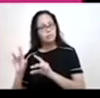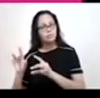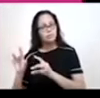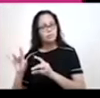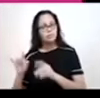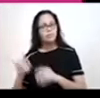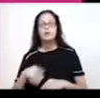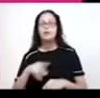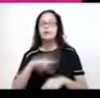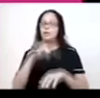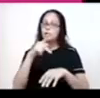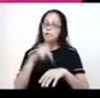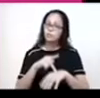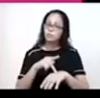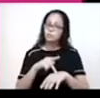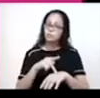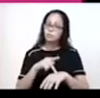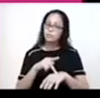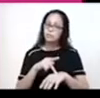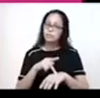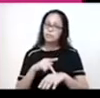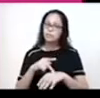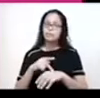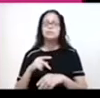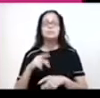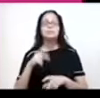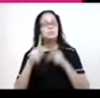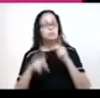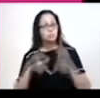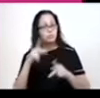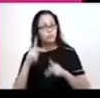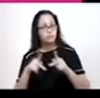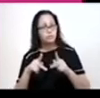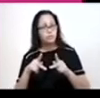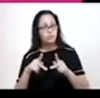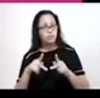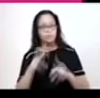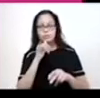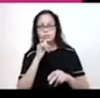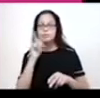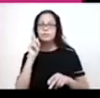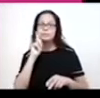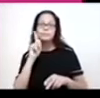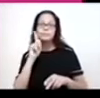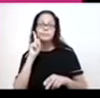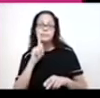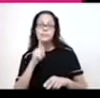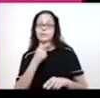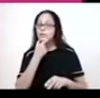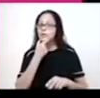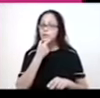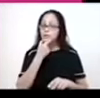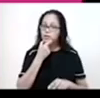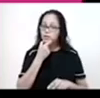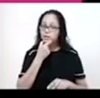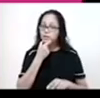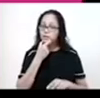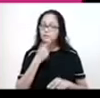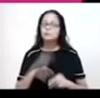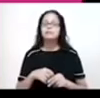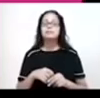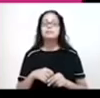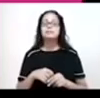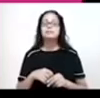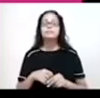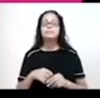metrópole. E nos países que teve a colonização de povoamento, como é os Estados Unidos, não. Os ingleses passaram a ocupar o